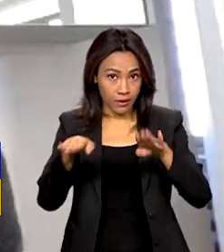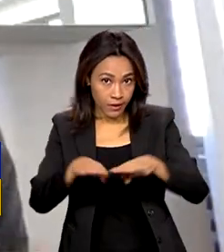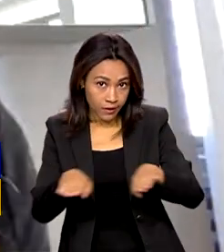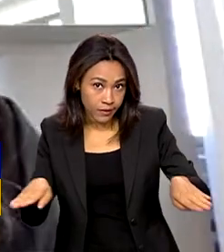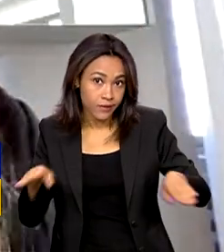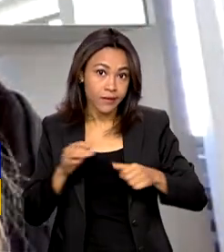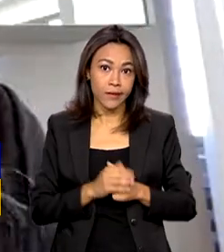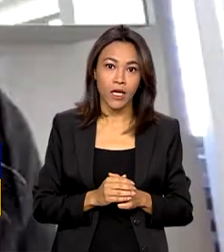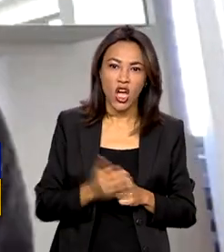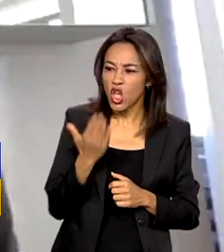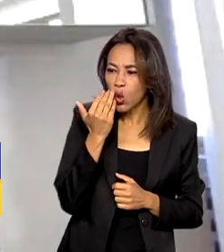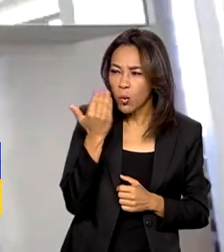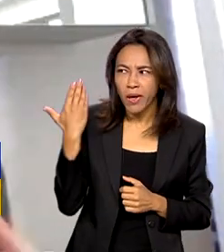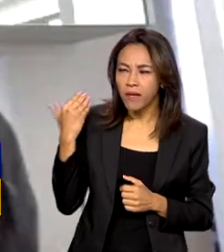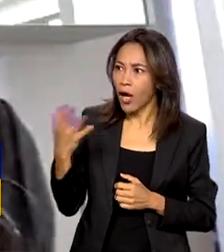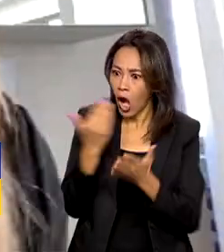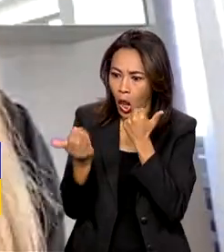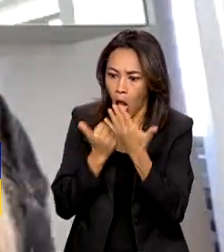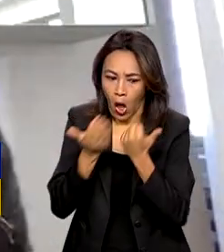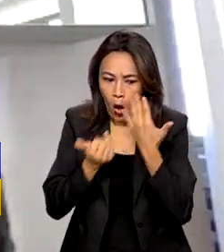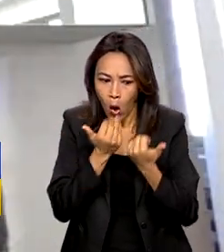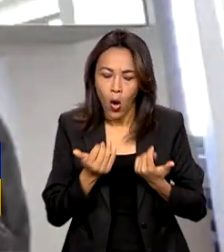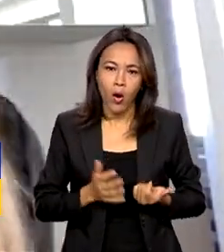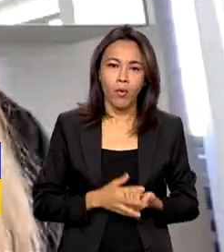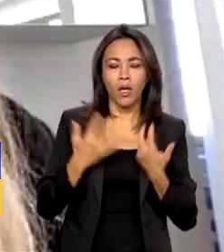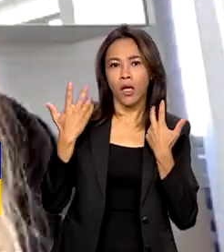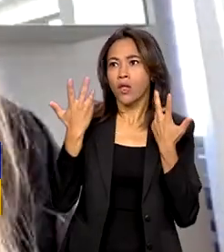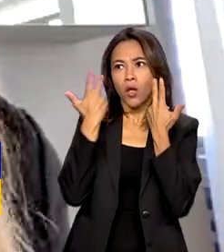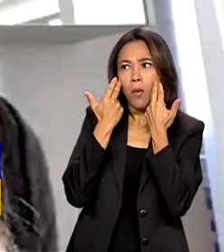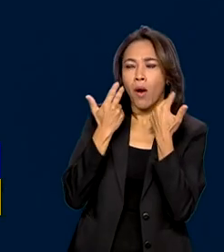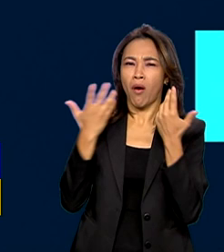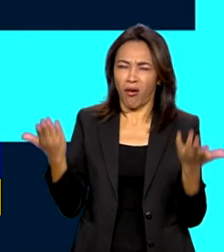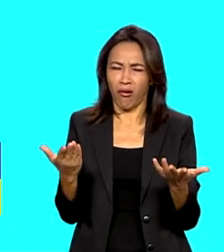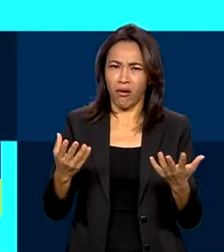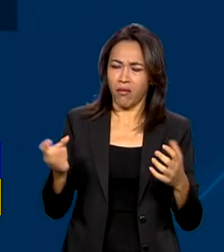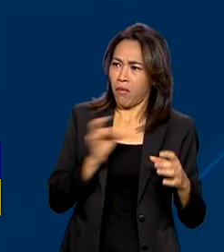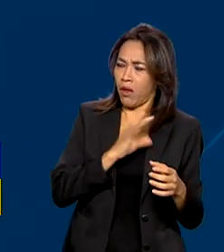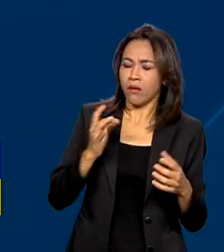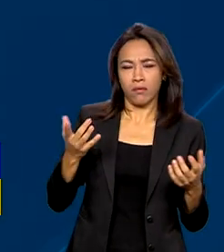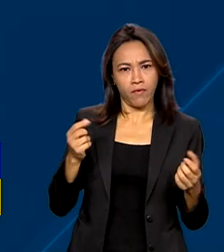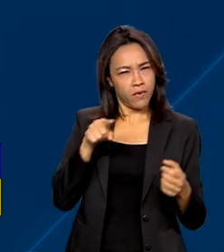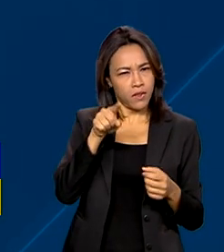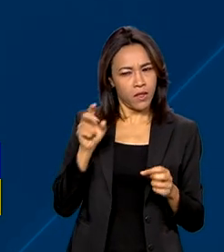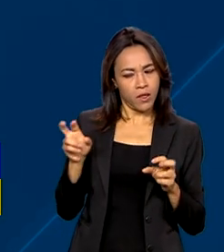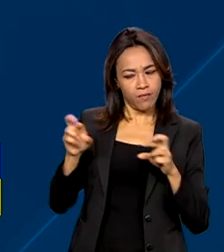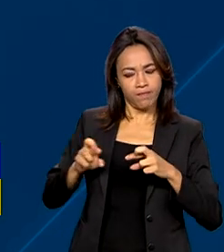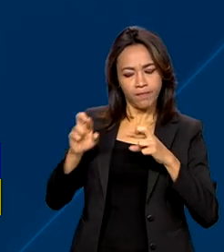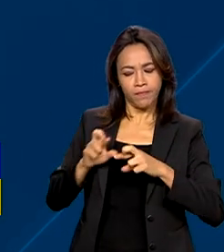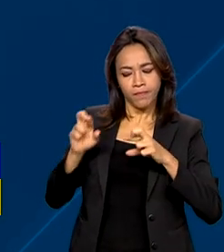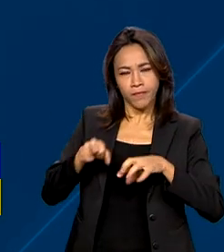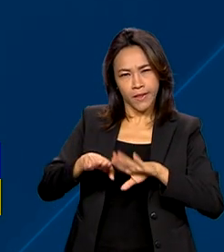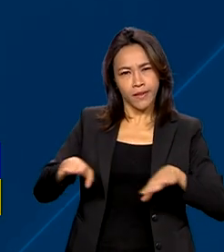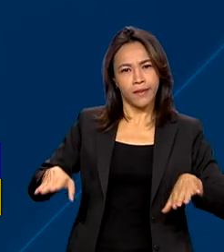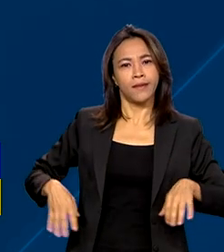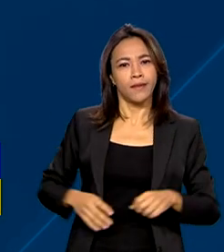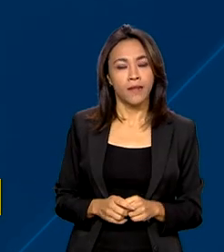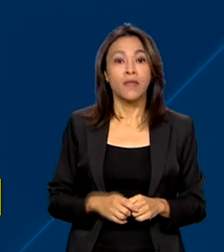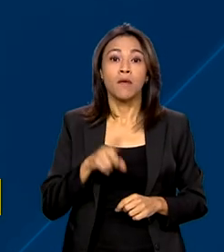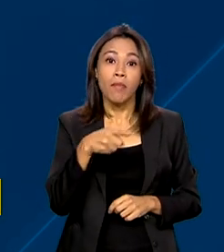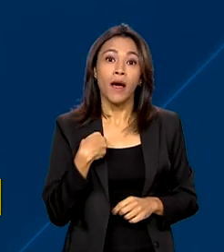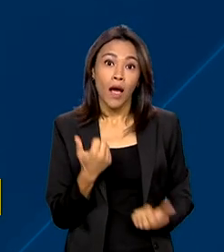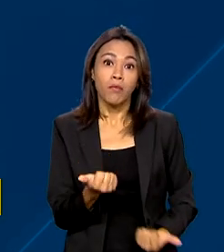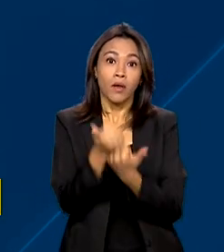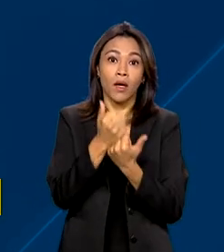não comia, agora come demais, ou comia demais, comia normal, agora não quer comer. Para reforçar os direitos das crianças e adolescentes,